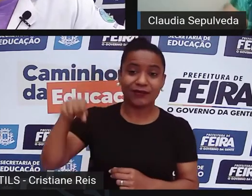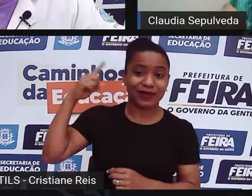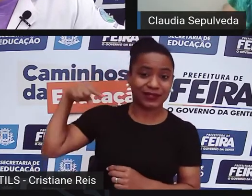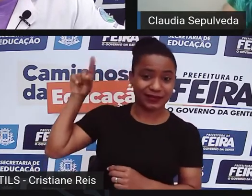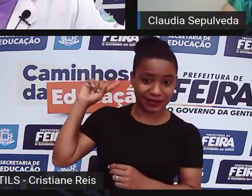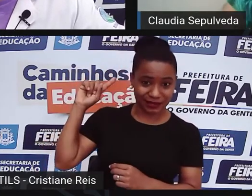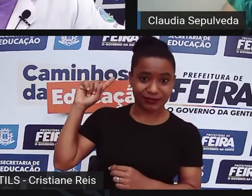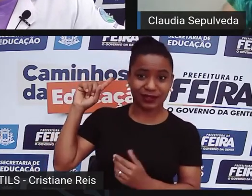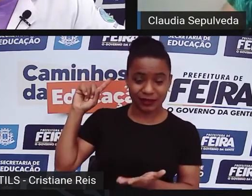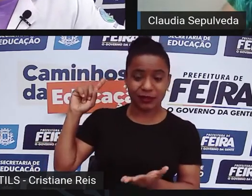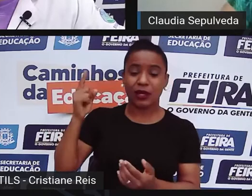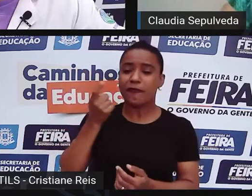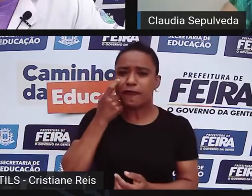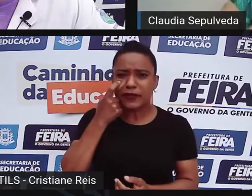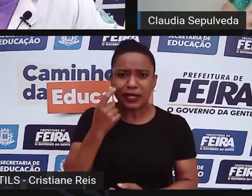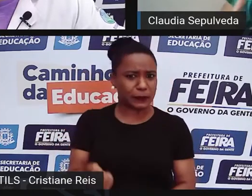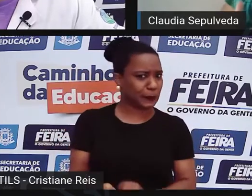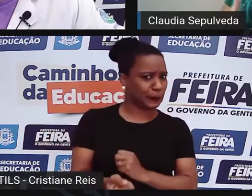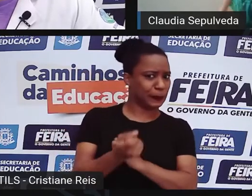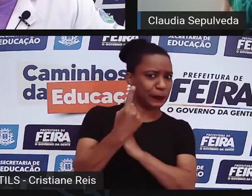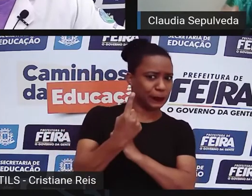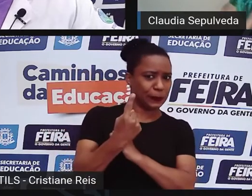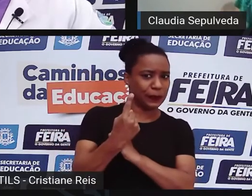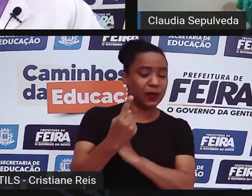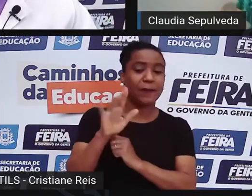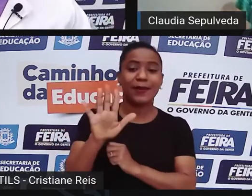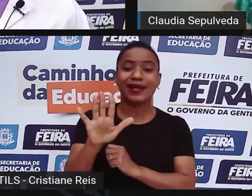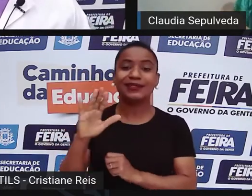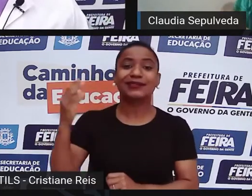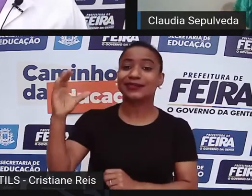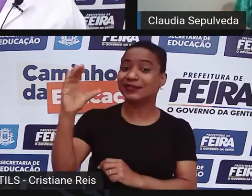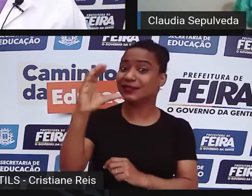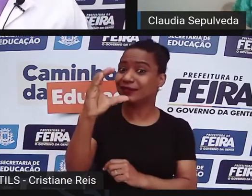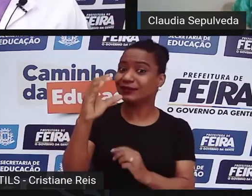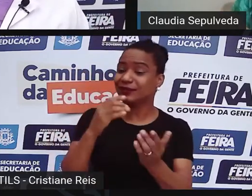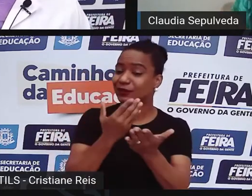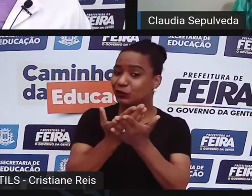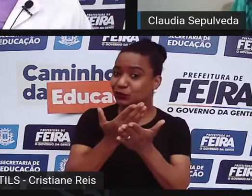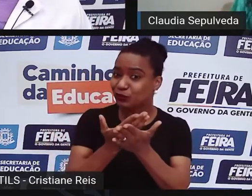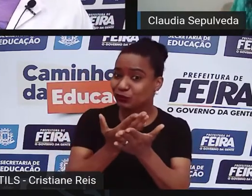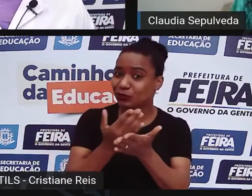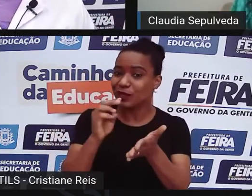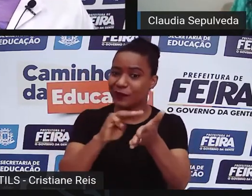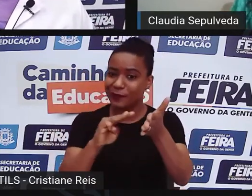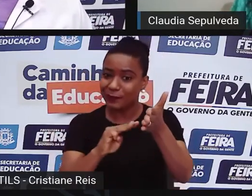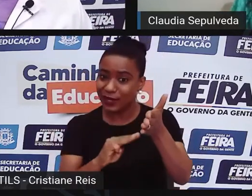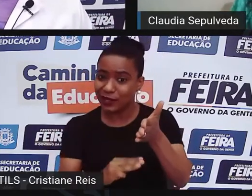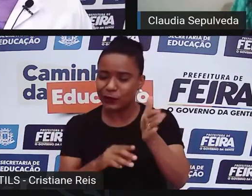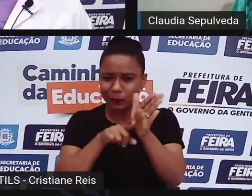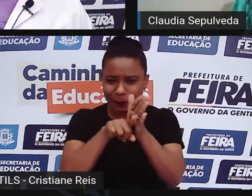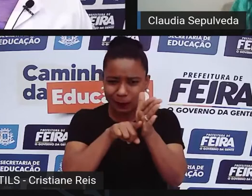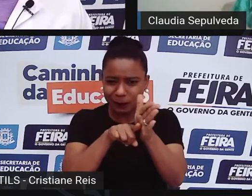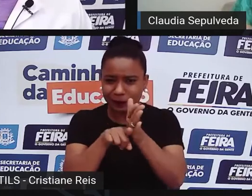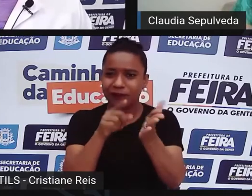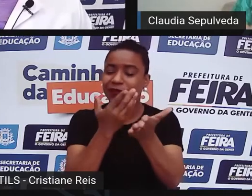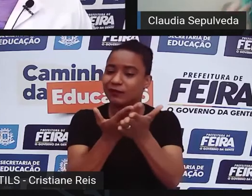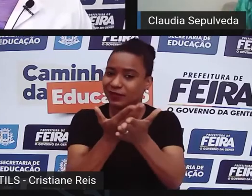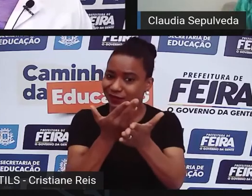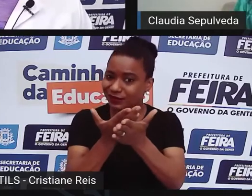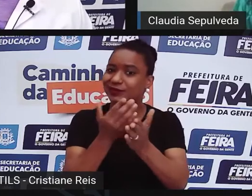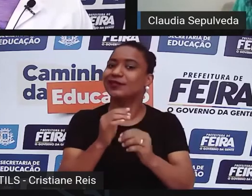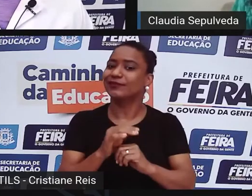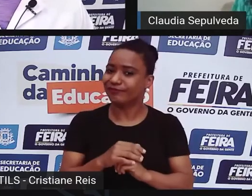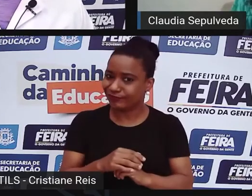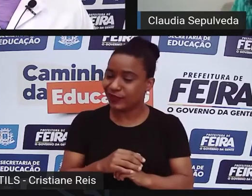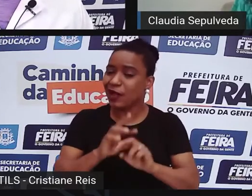sua fala, mas veja que era ciência, por quê? Porque você tinha um método, você tinha instrumentos que foram construídos para isso, uma série de